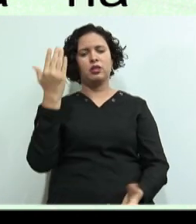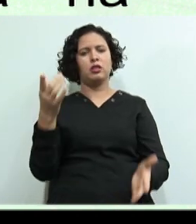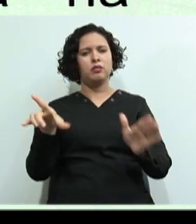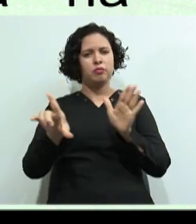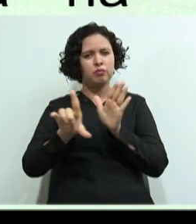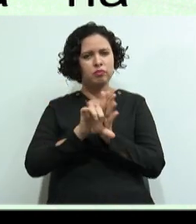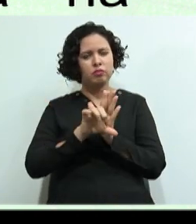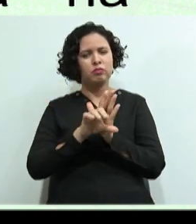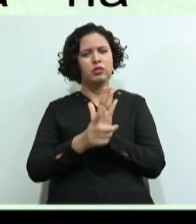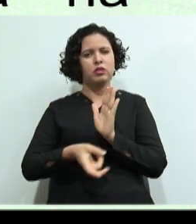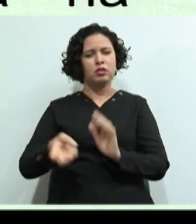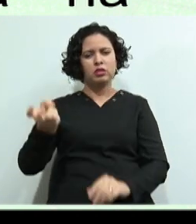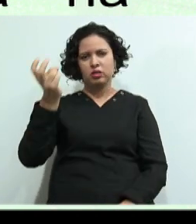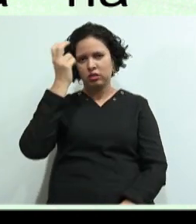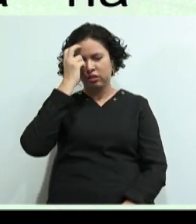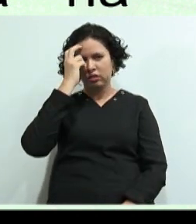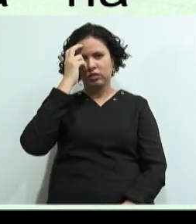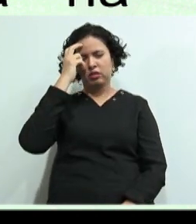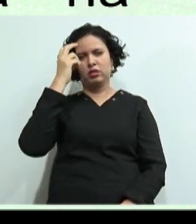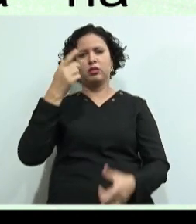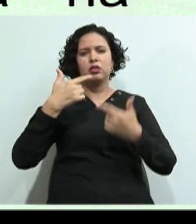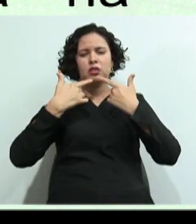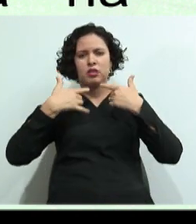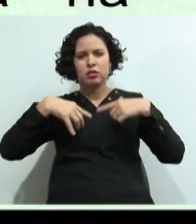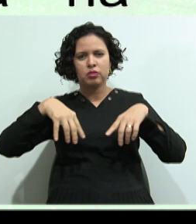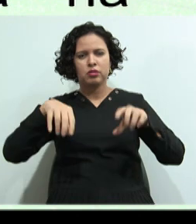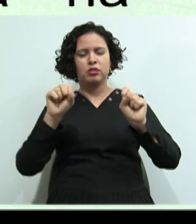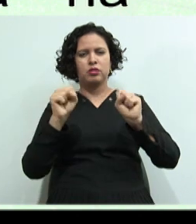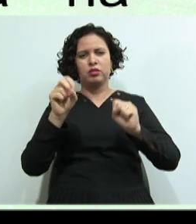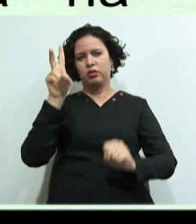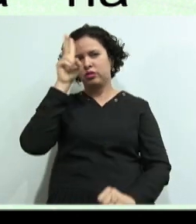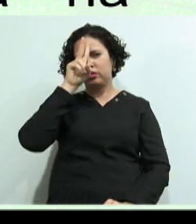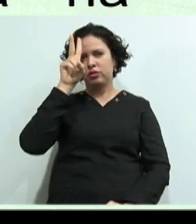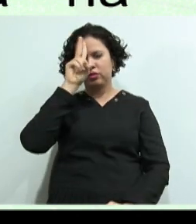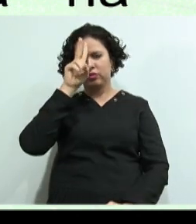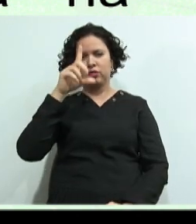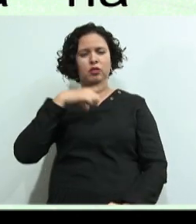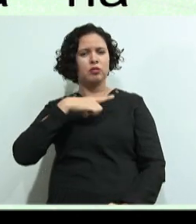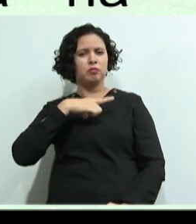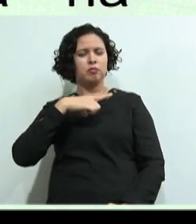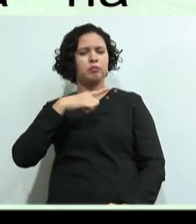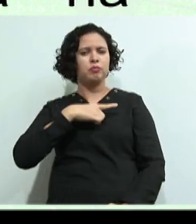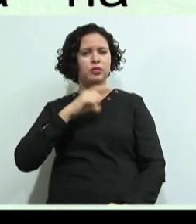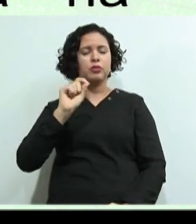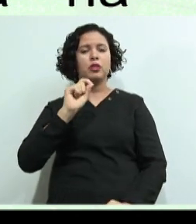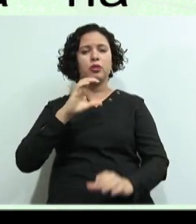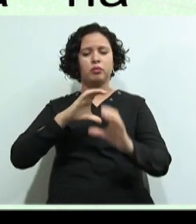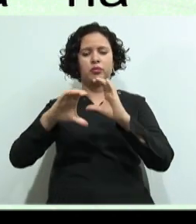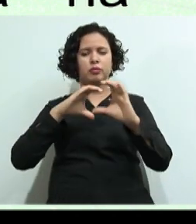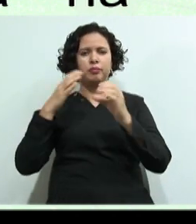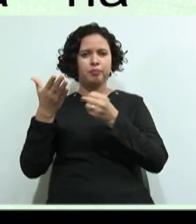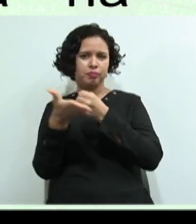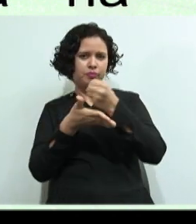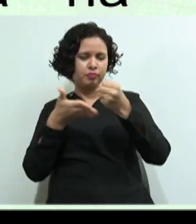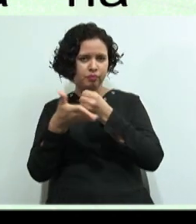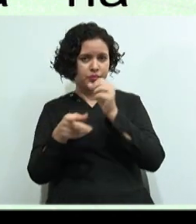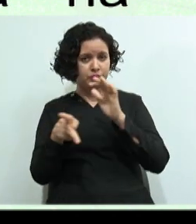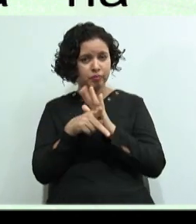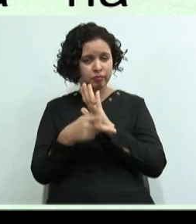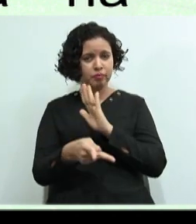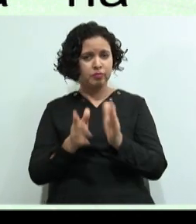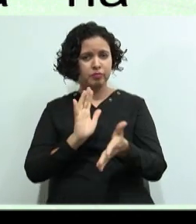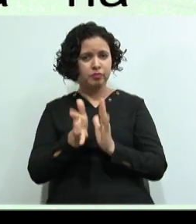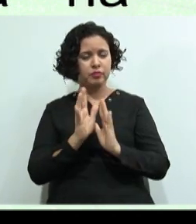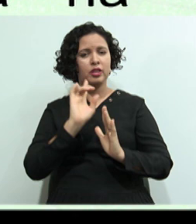Culturais Históricos E linguísticos E desenvolva A comunicação básica Na língua de sinais Então Esse